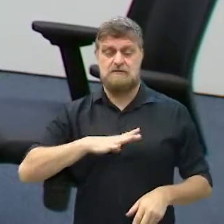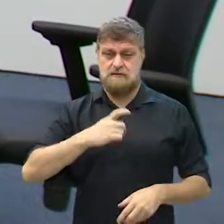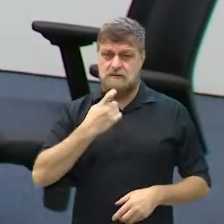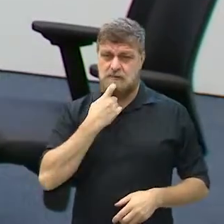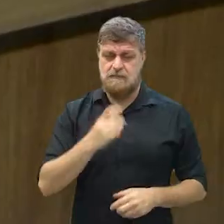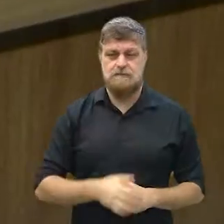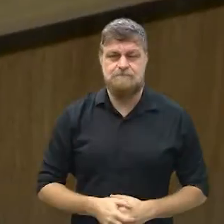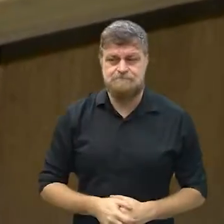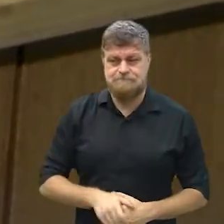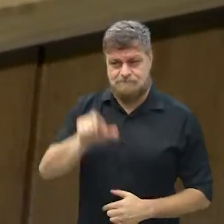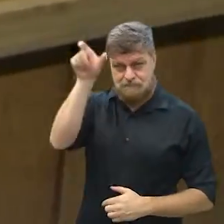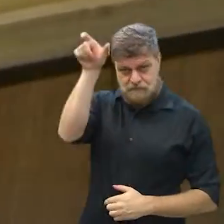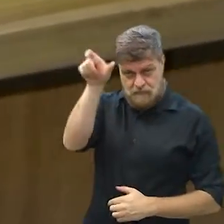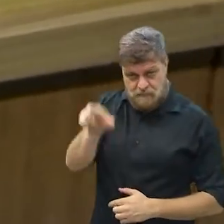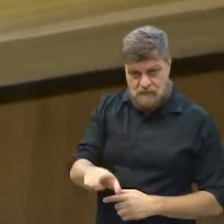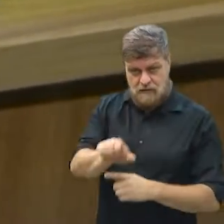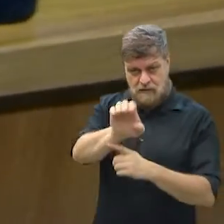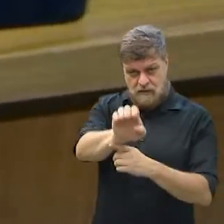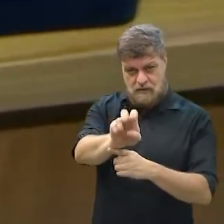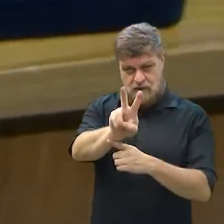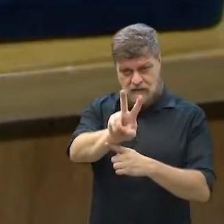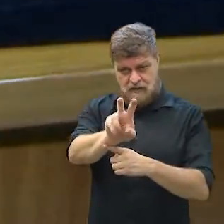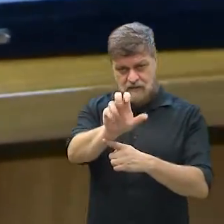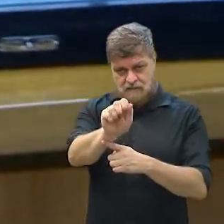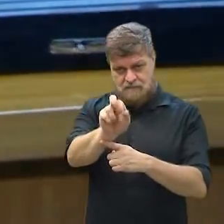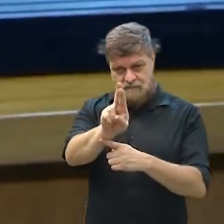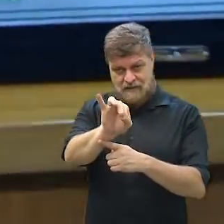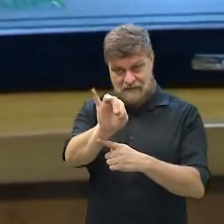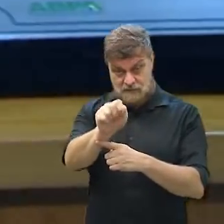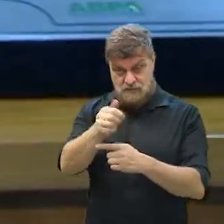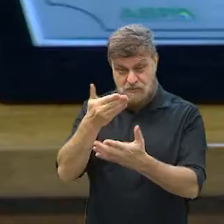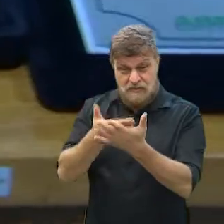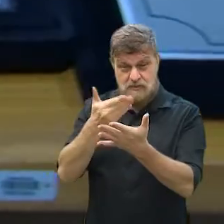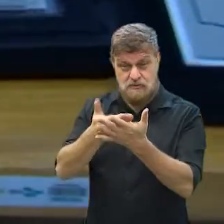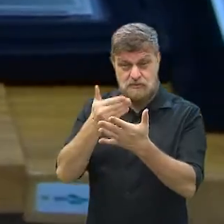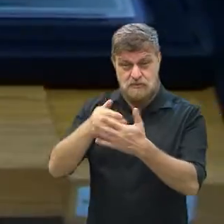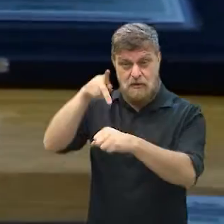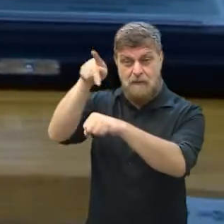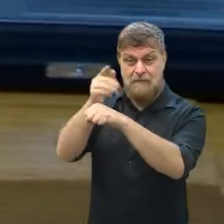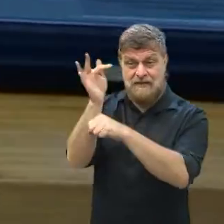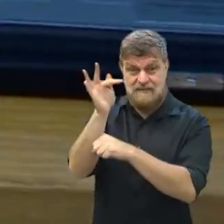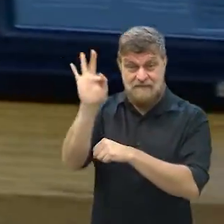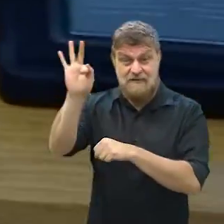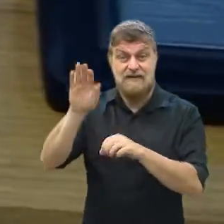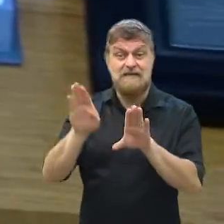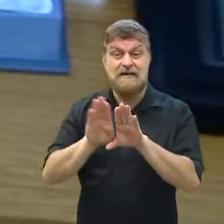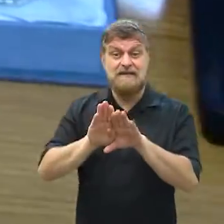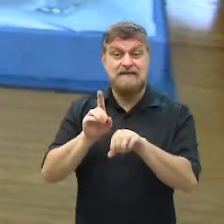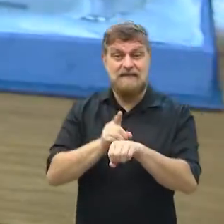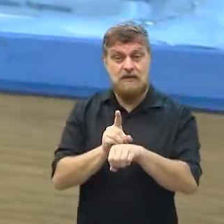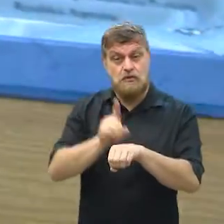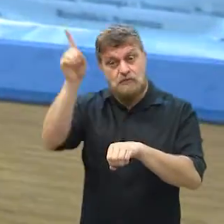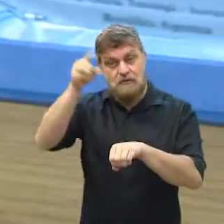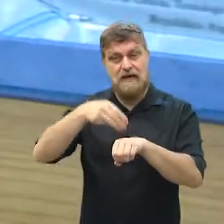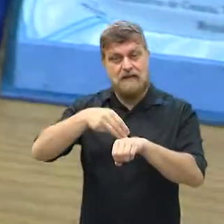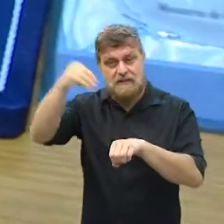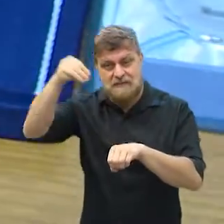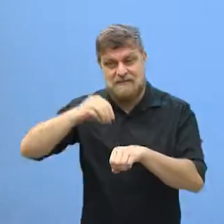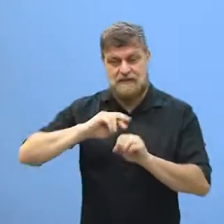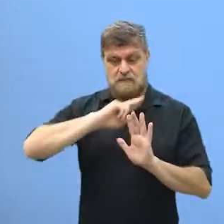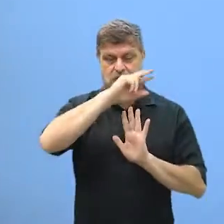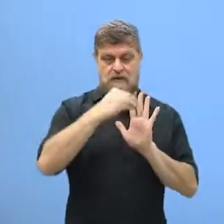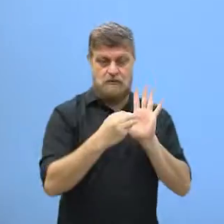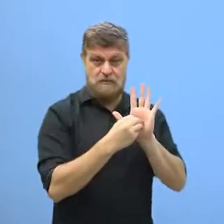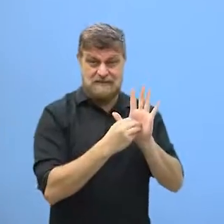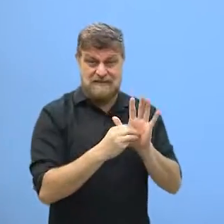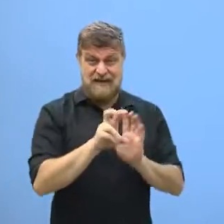cidade de Campinas. Evaristo Eduardo de Miranda estudou agronomia na França e tem mestrado e doutorado em ecologia. Tem